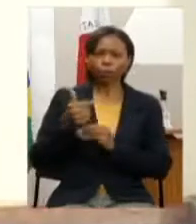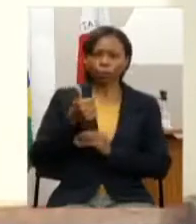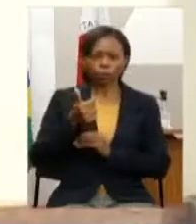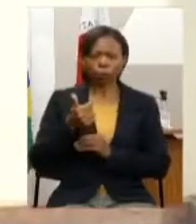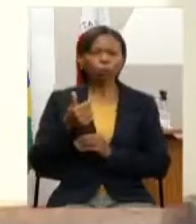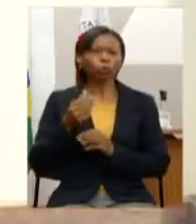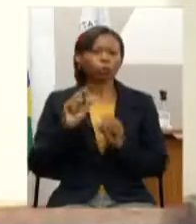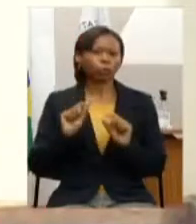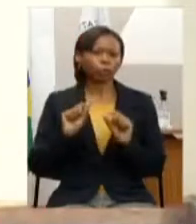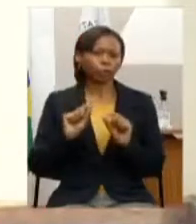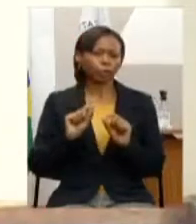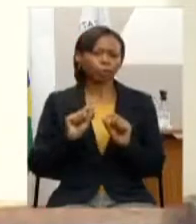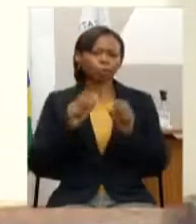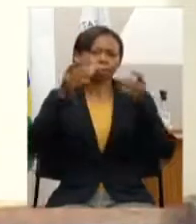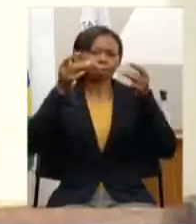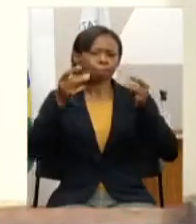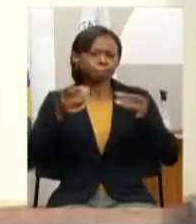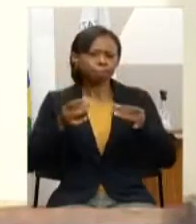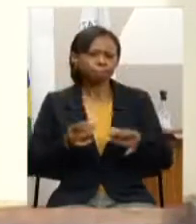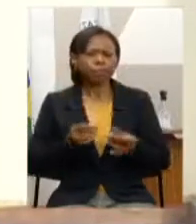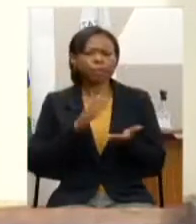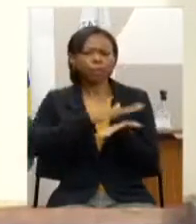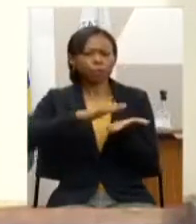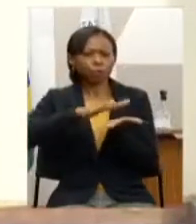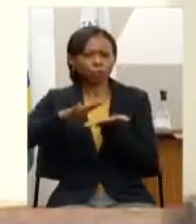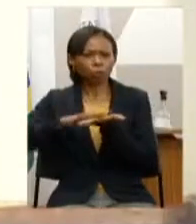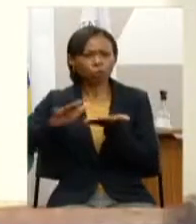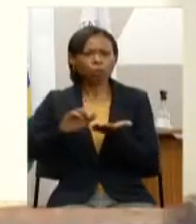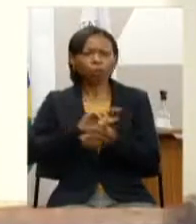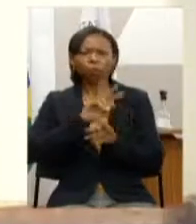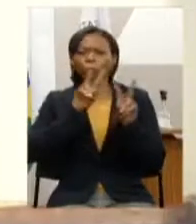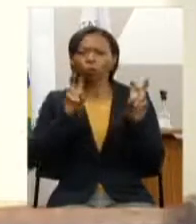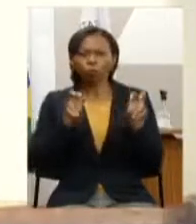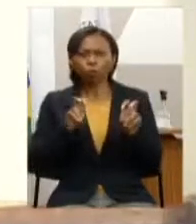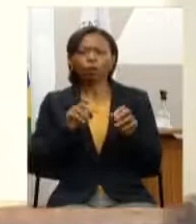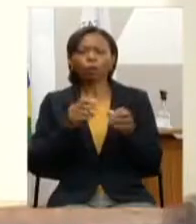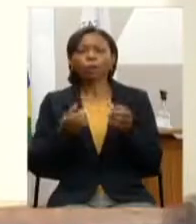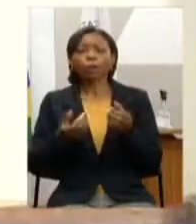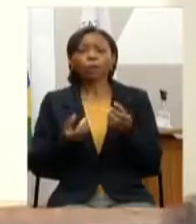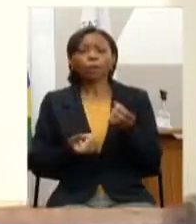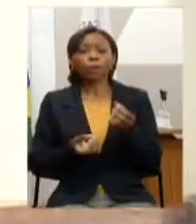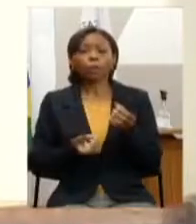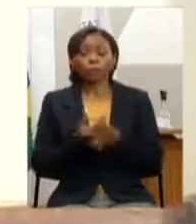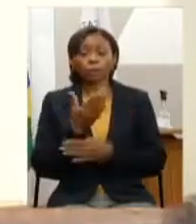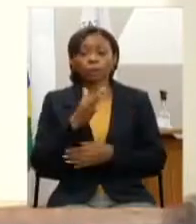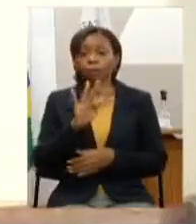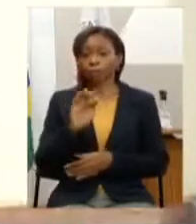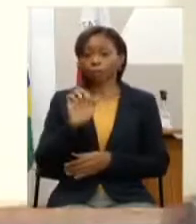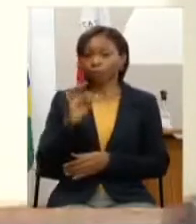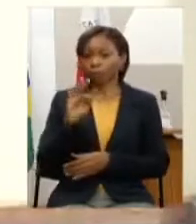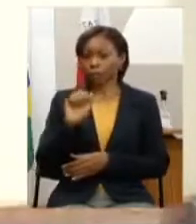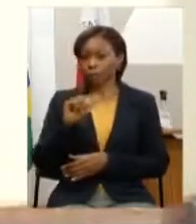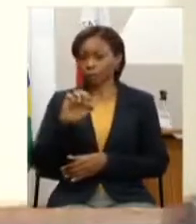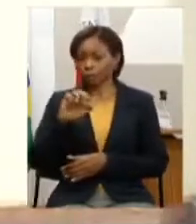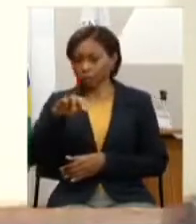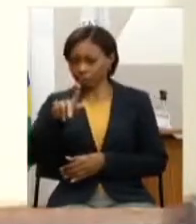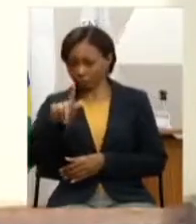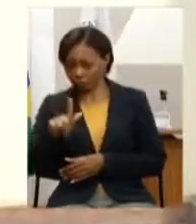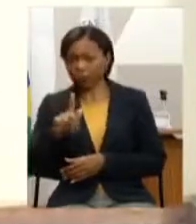especificação do objeto de gasto relativo ao acréscimo para a realização pela FETAIM de 12 feiras